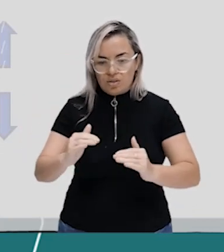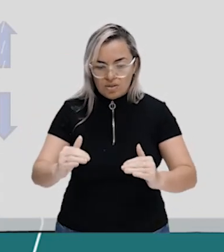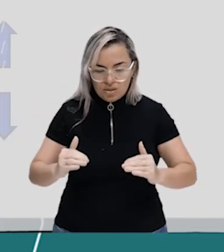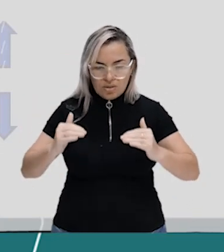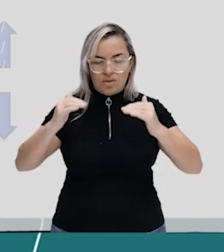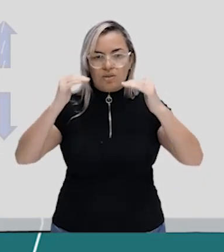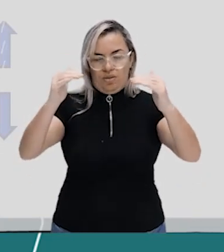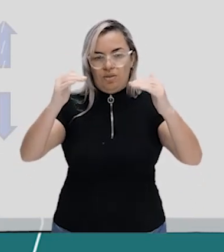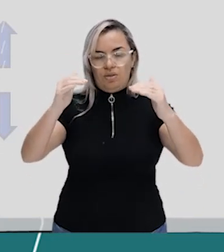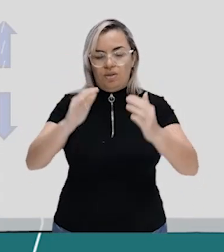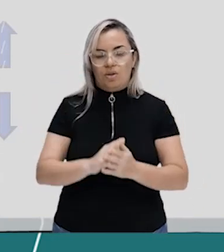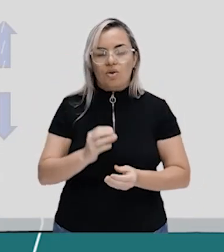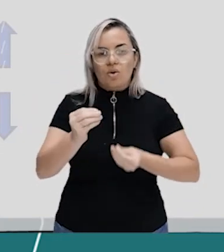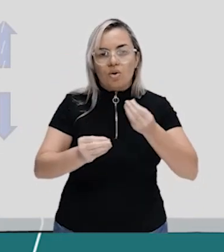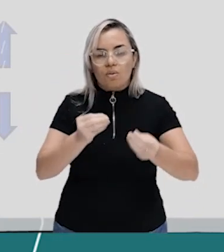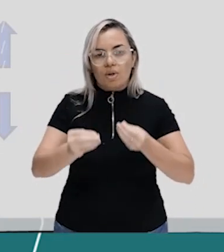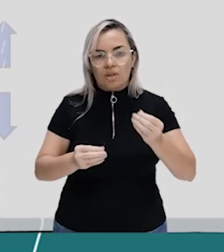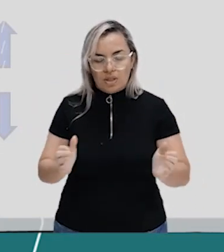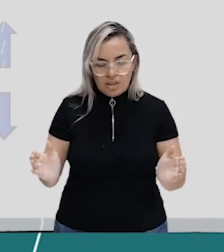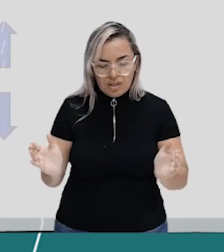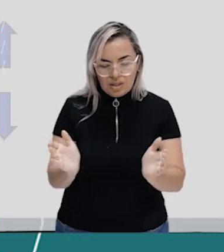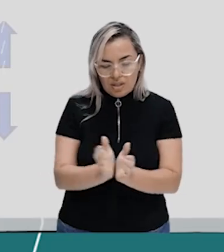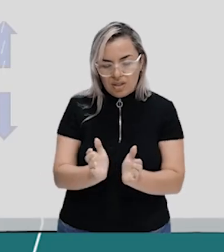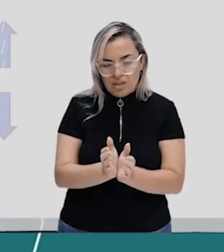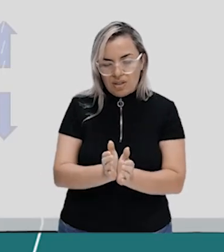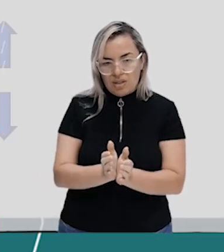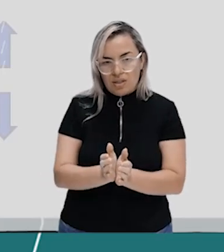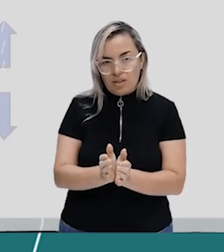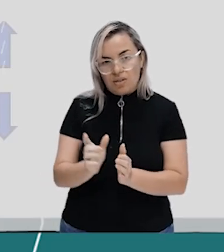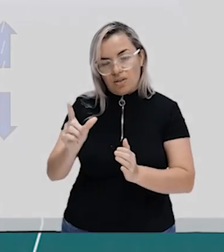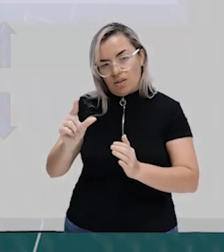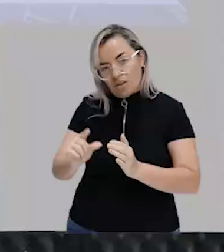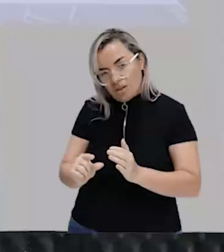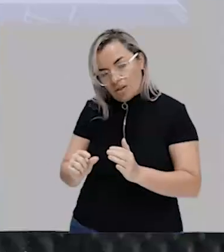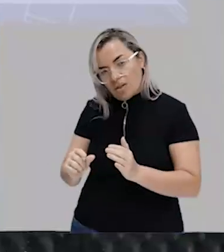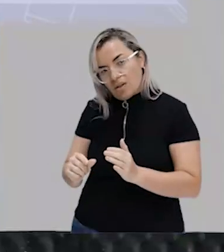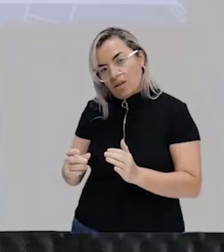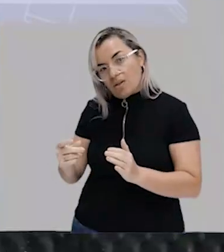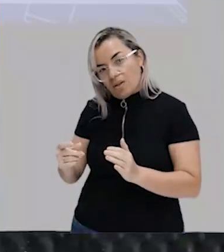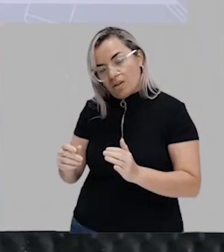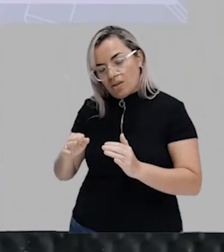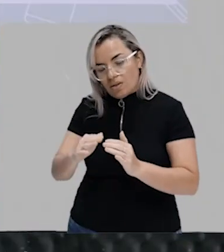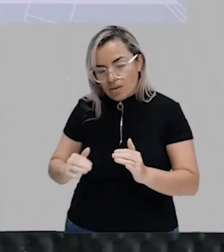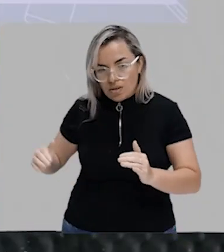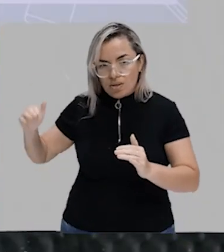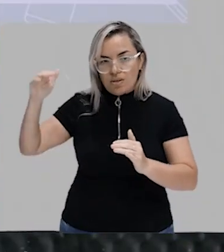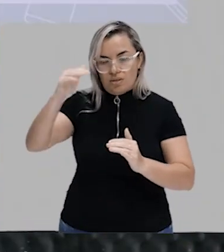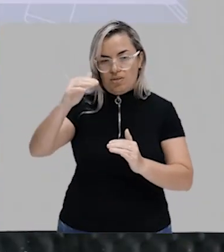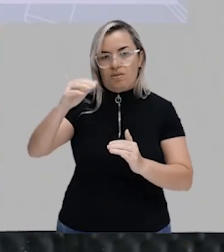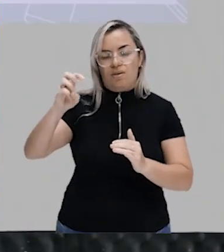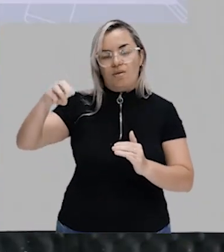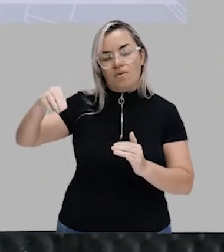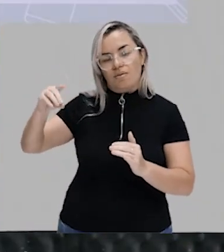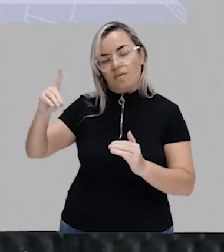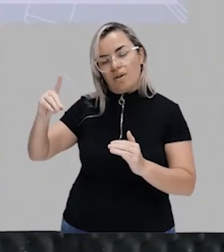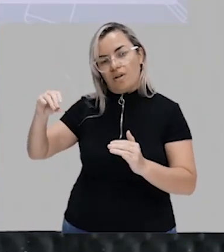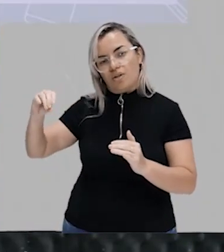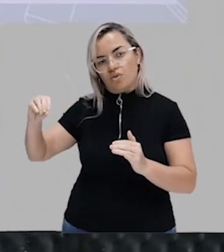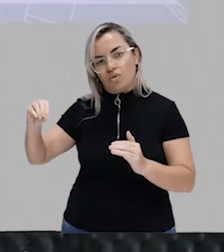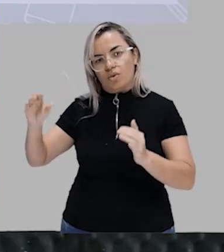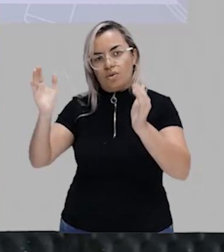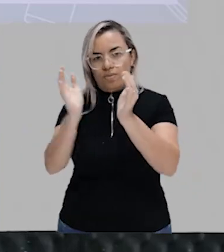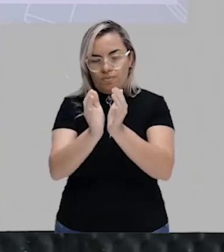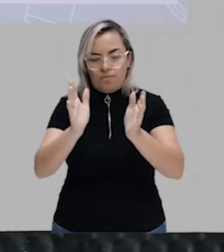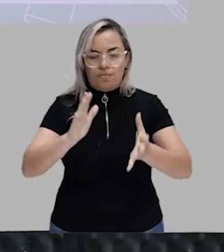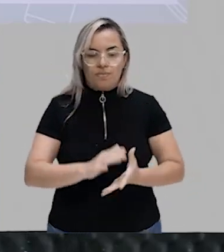Ela saiu da classe mais baixa para a classe média. Ok? Então, nesse caso, nesse exemplo que eu citei para